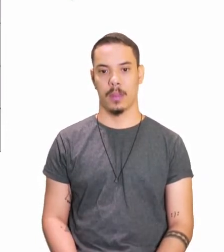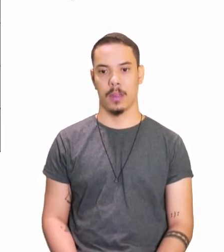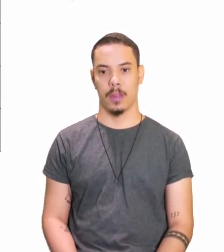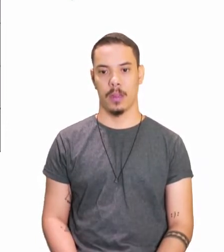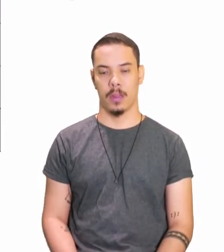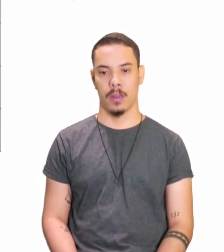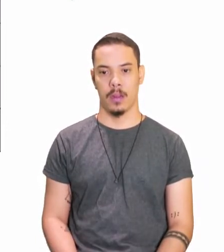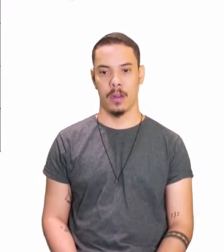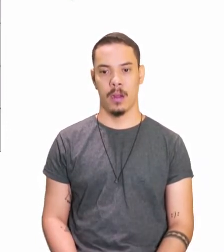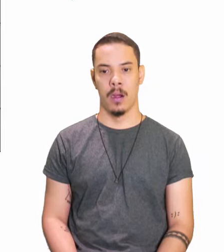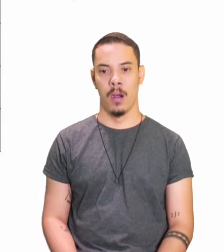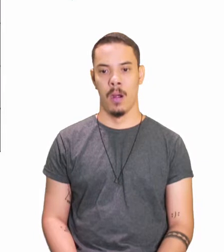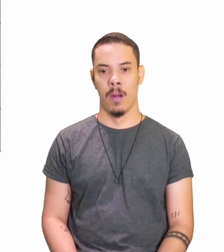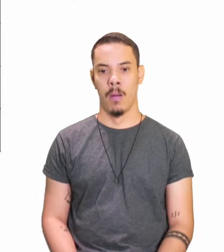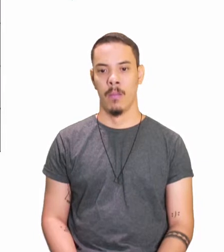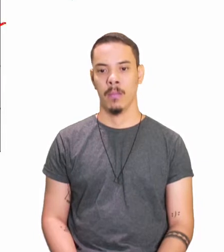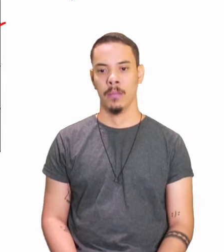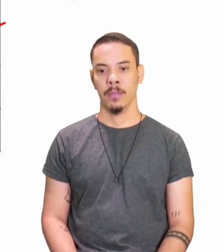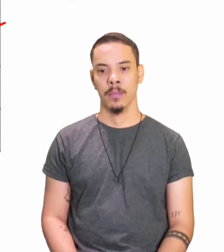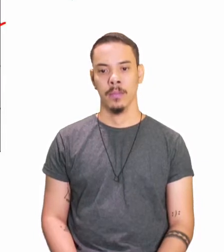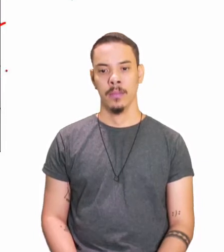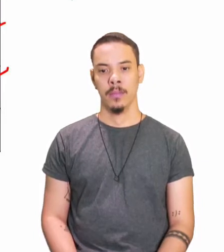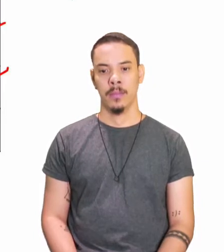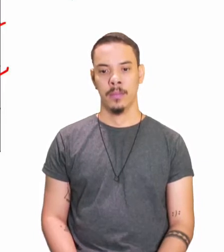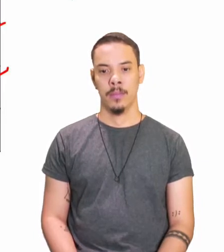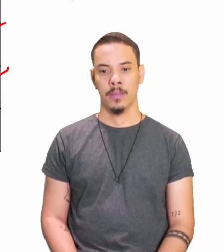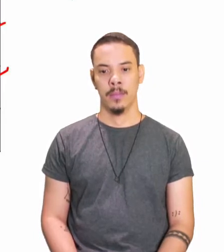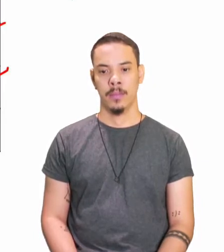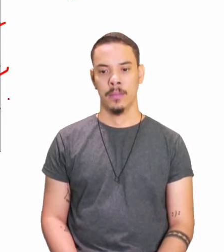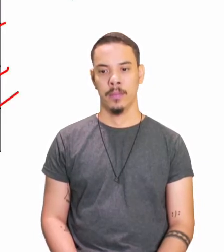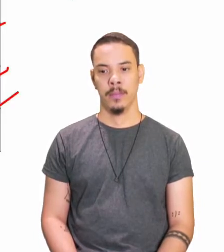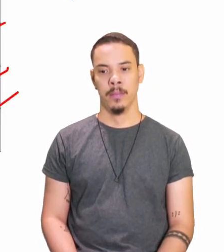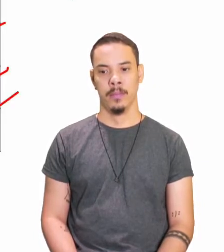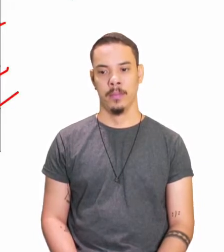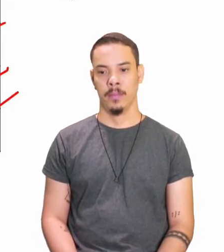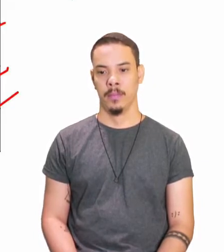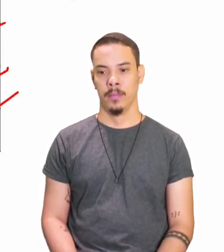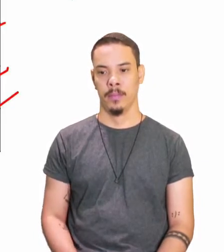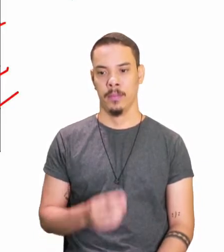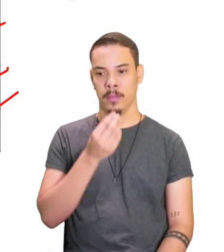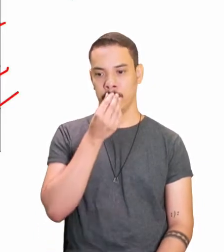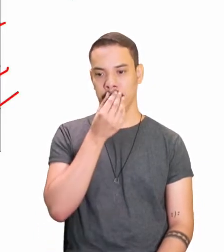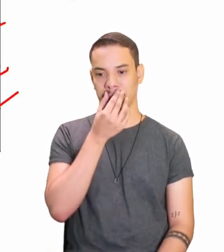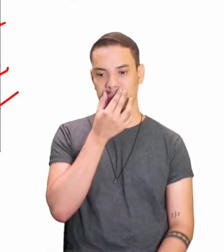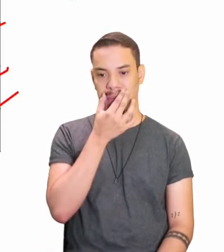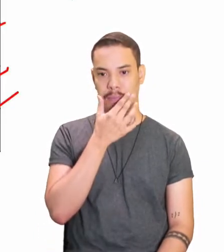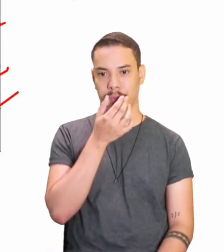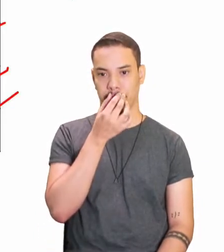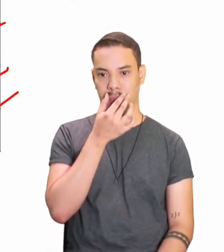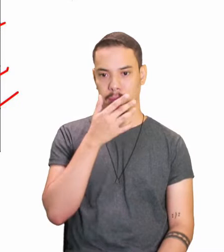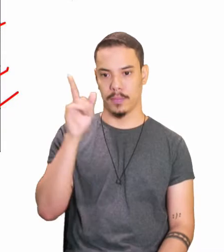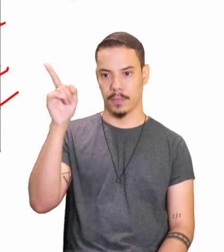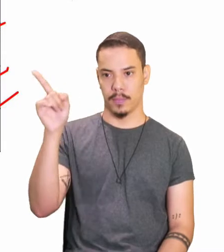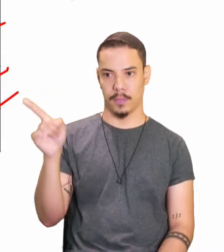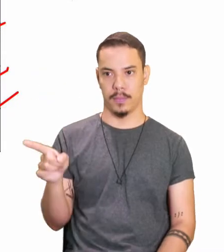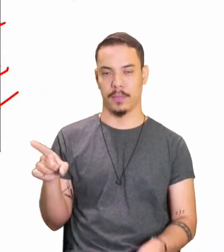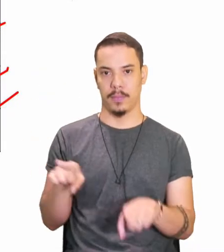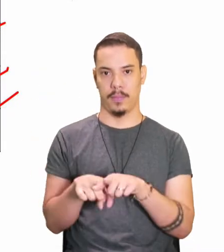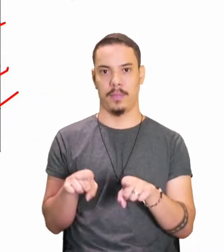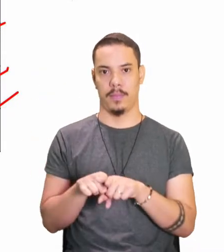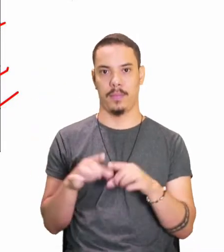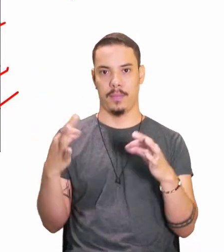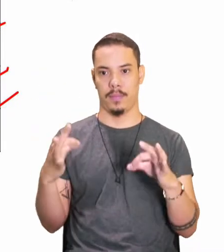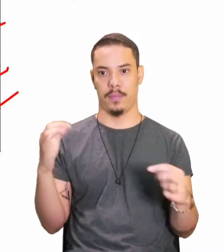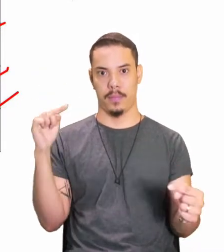eu parti, tu partís, ele partiu. Nós partimos, nós partís, tês, e eles partiram. Tá certo? Viu só?